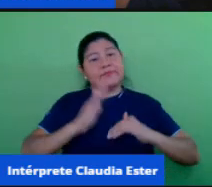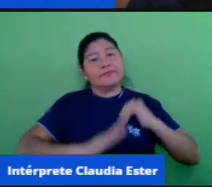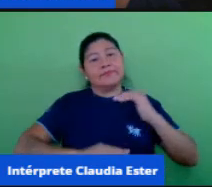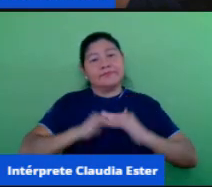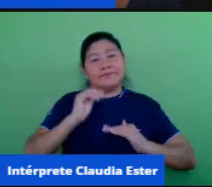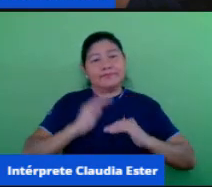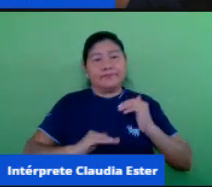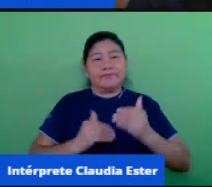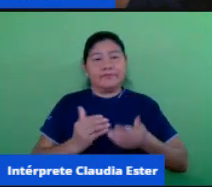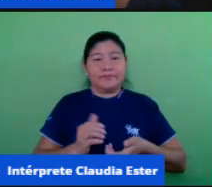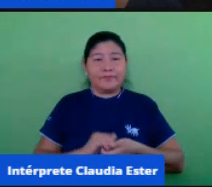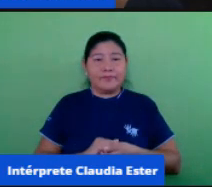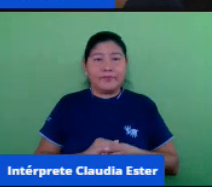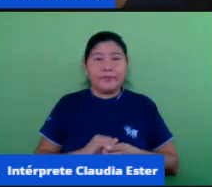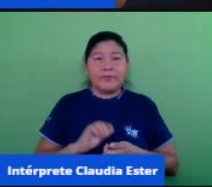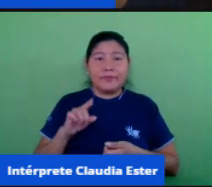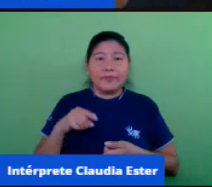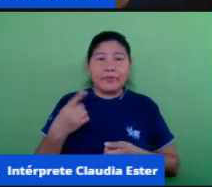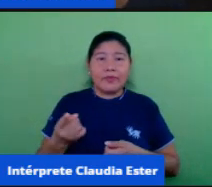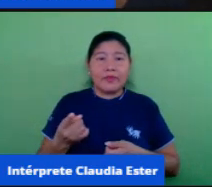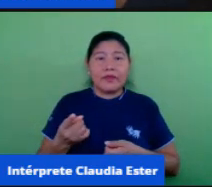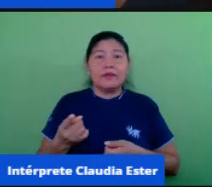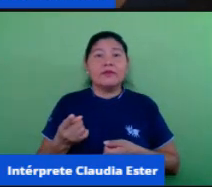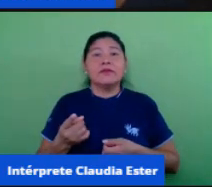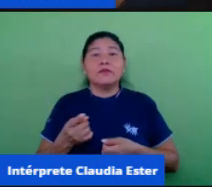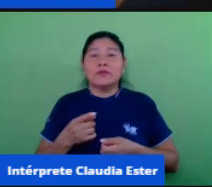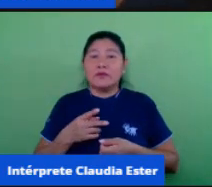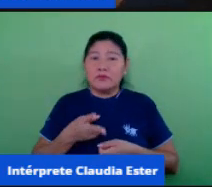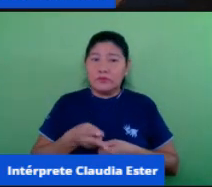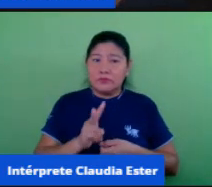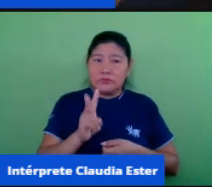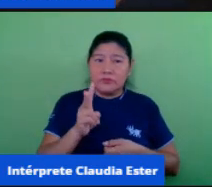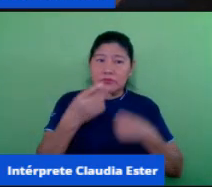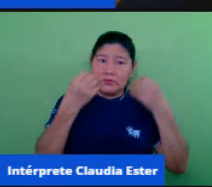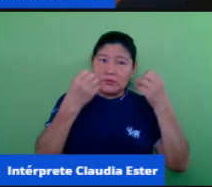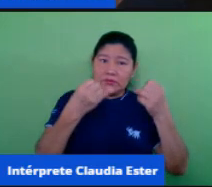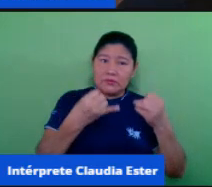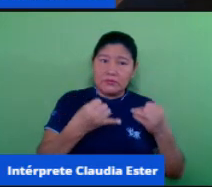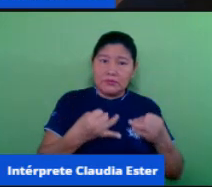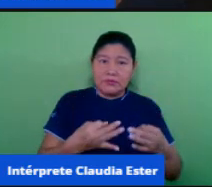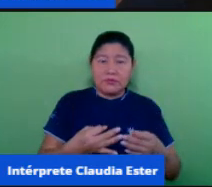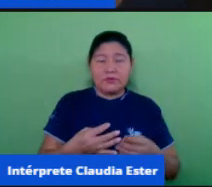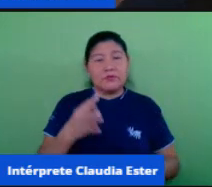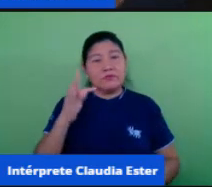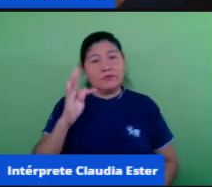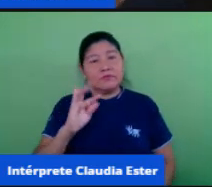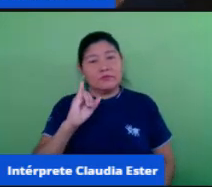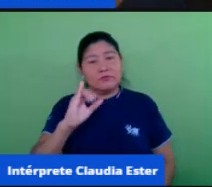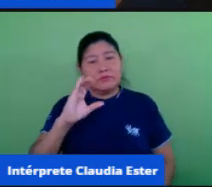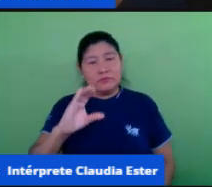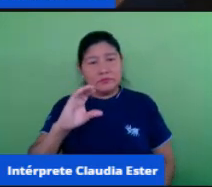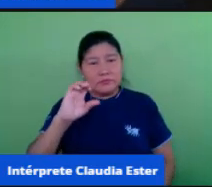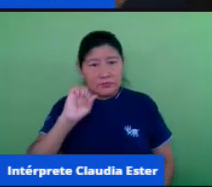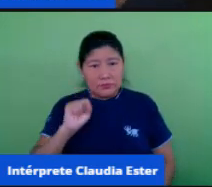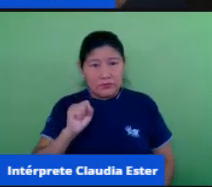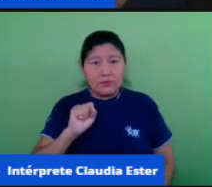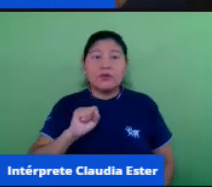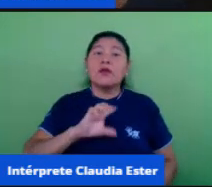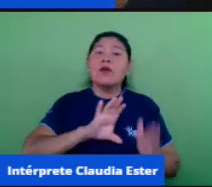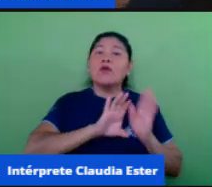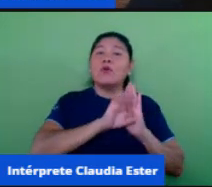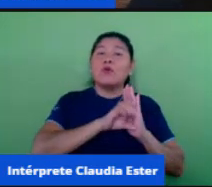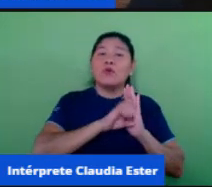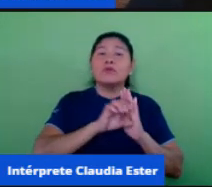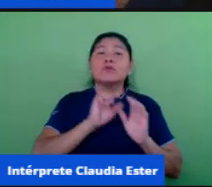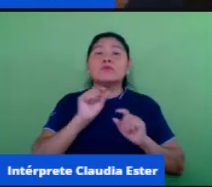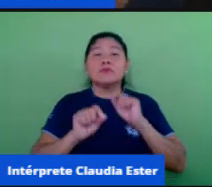no próximo slide coadunando ainda com esse conceito de TIC trazemos aqui o conceito de mídia educação